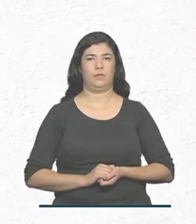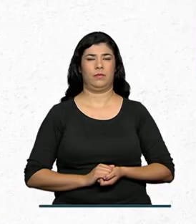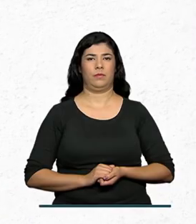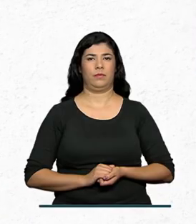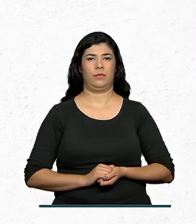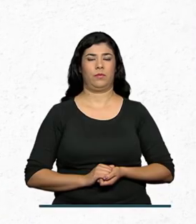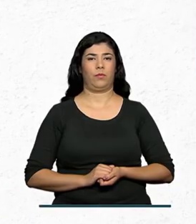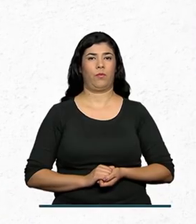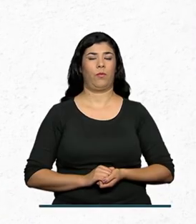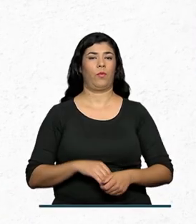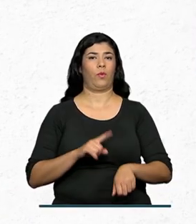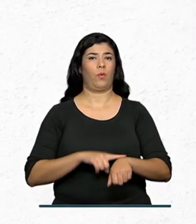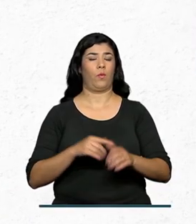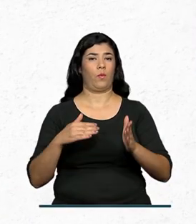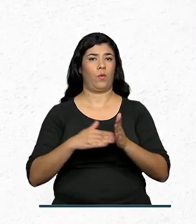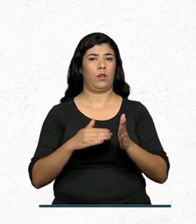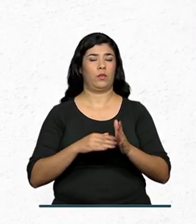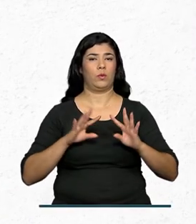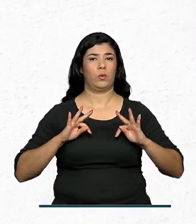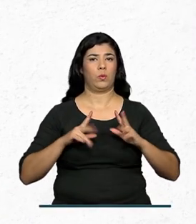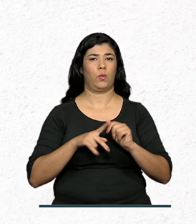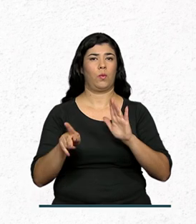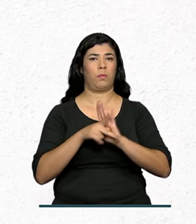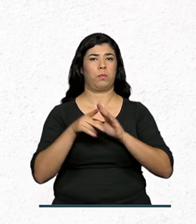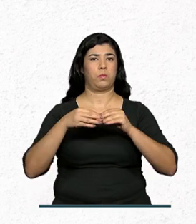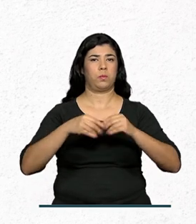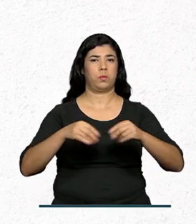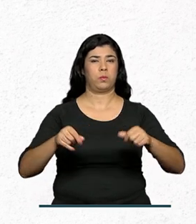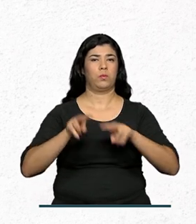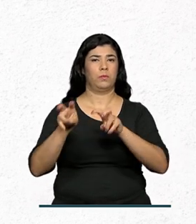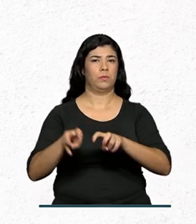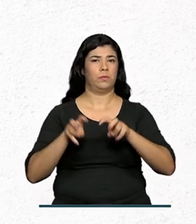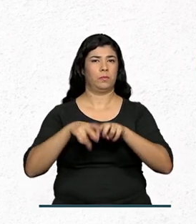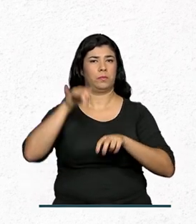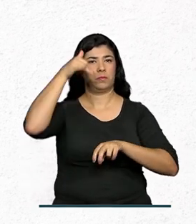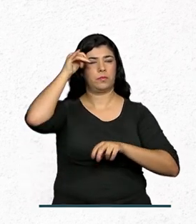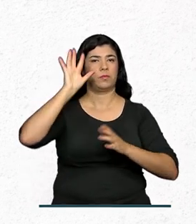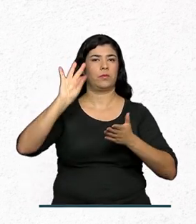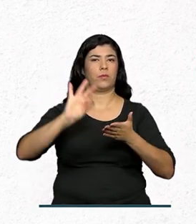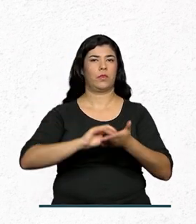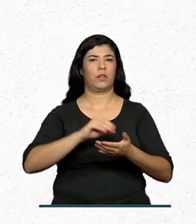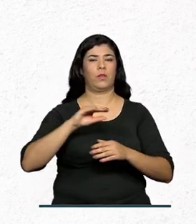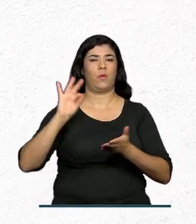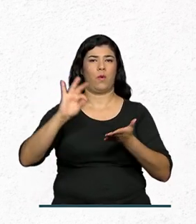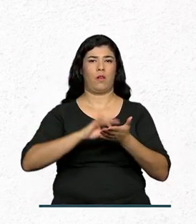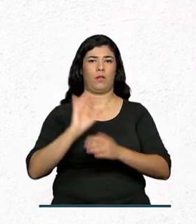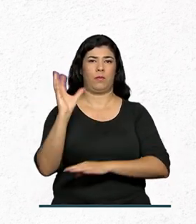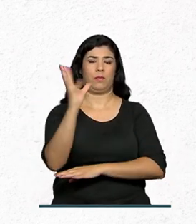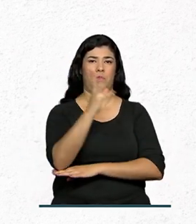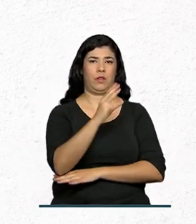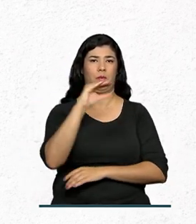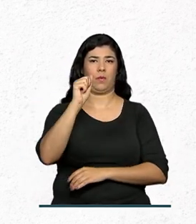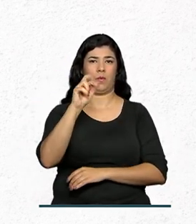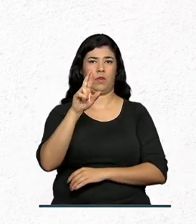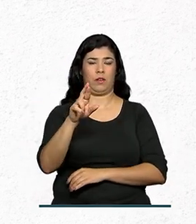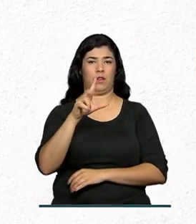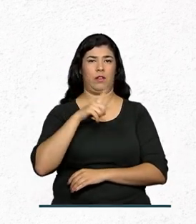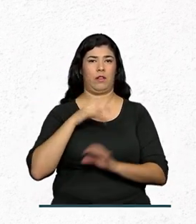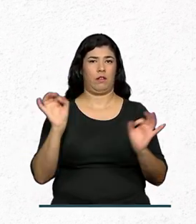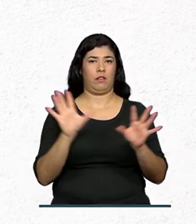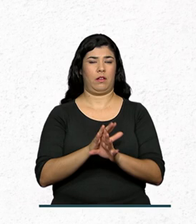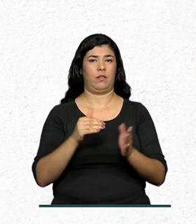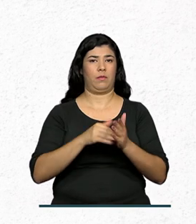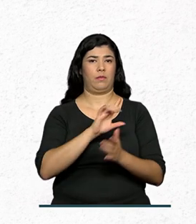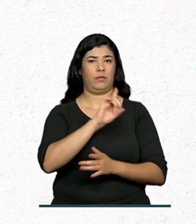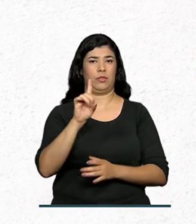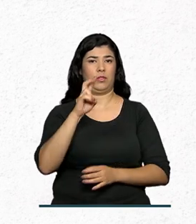O prazo para que todos os imóveis rurais do país estejam inscritos no Cadastro Ambiental Rural, CAR, termina no próximo dia